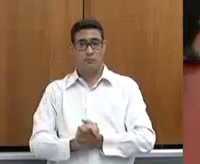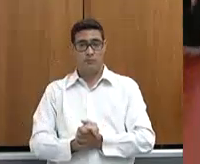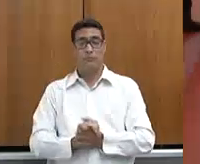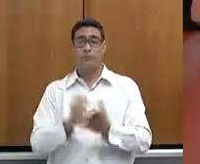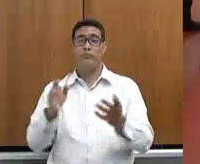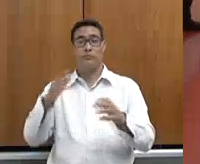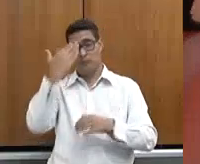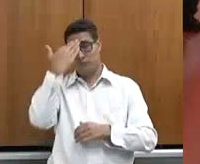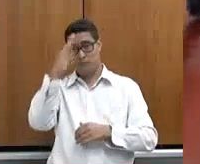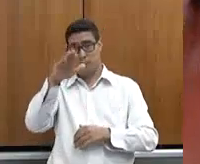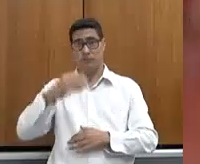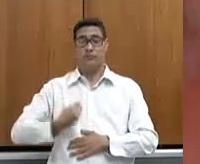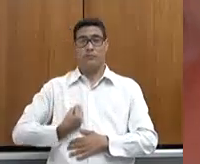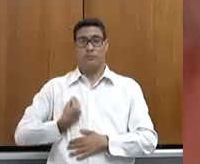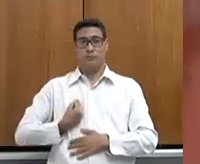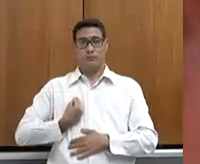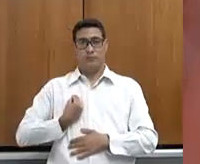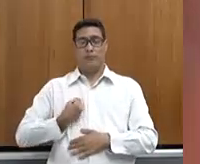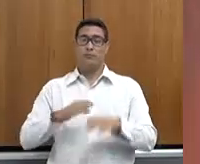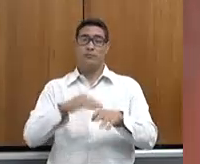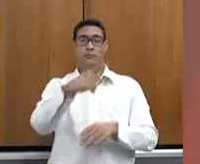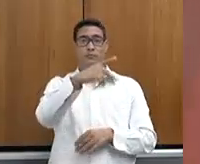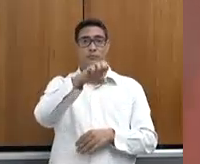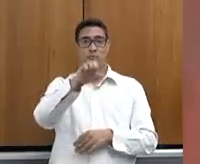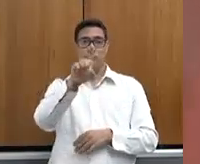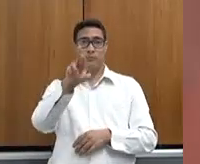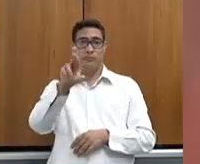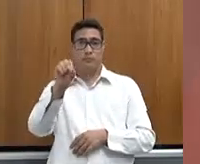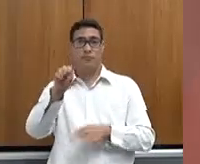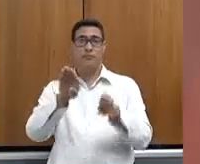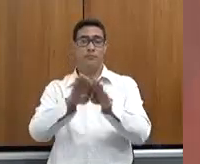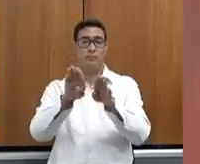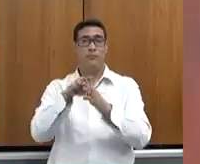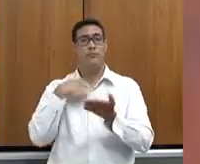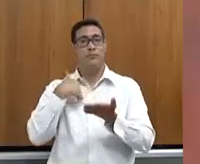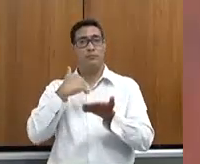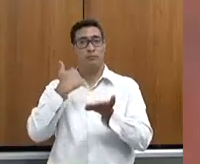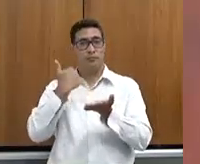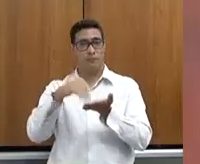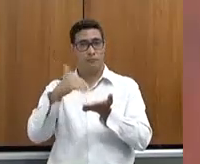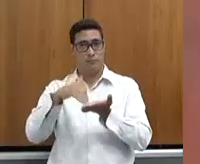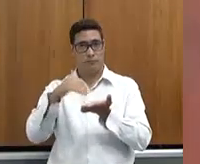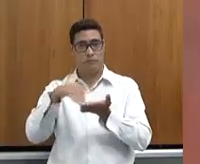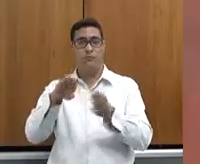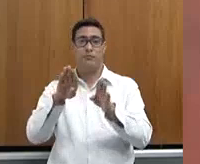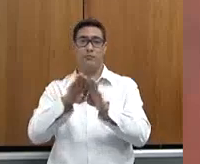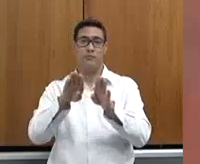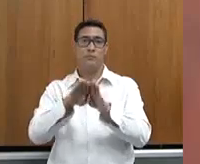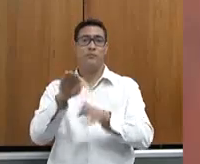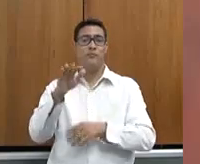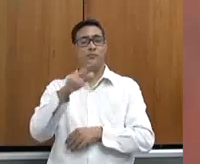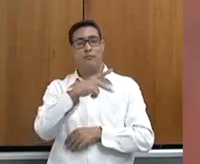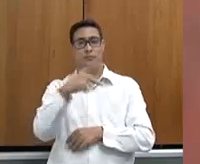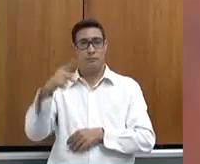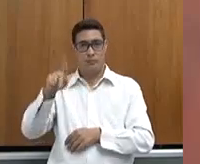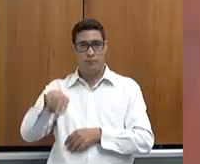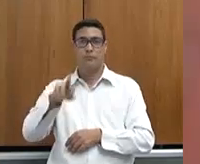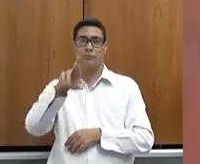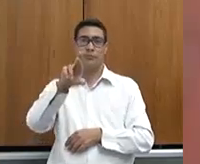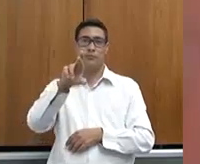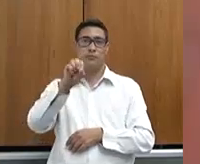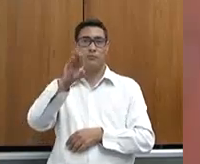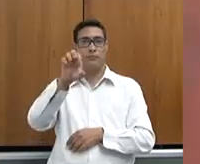pela presença. Pedro José Campos Garcia, superintendente de Regularização Fundiária da CEAPA. Robert